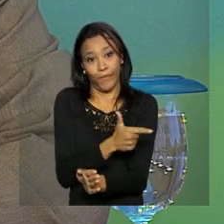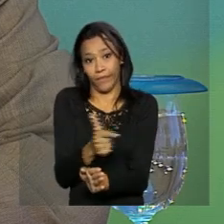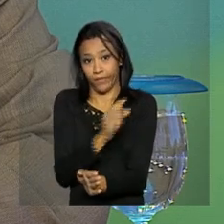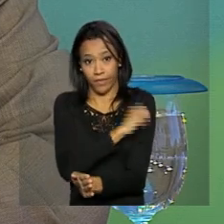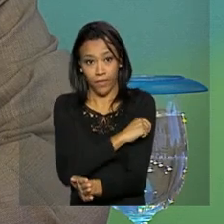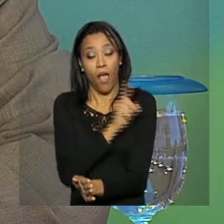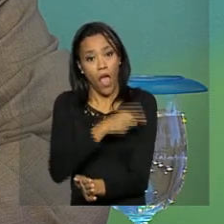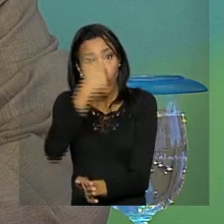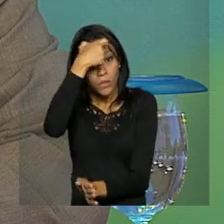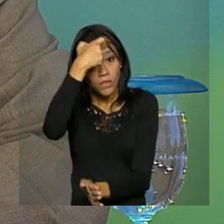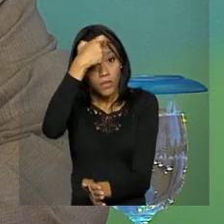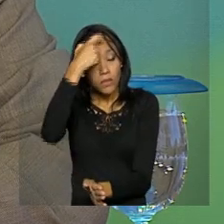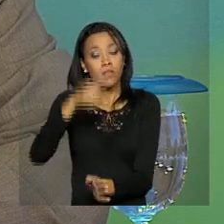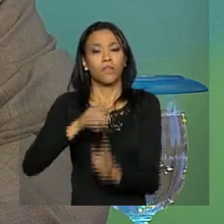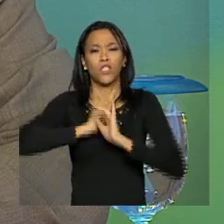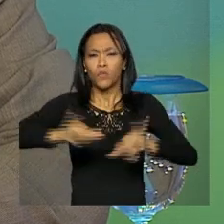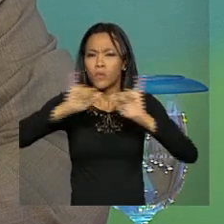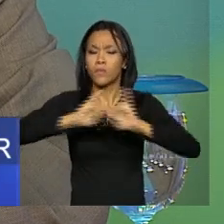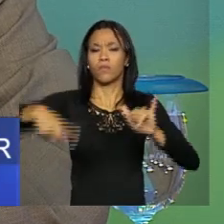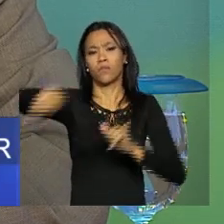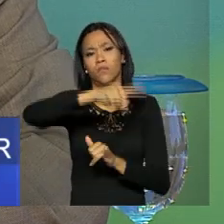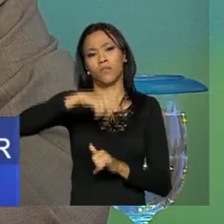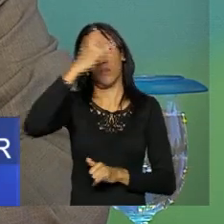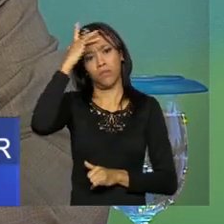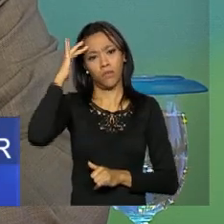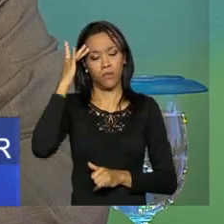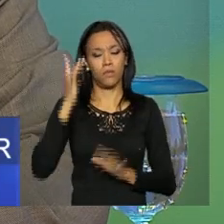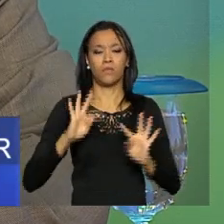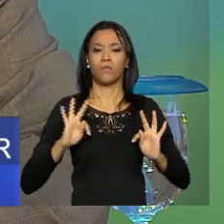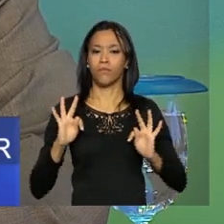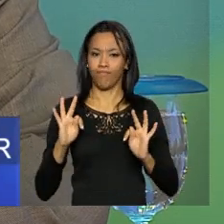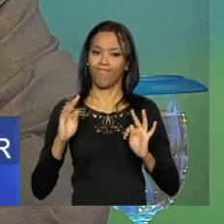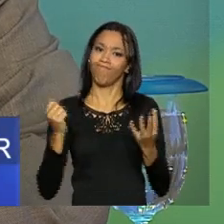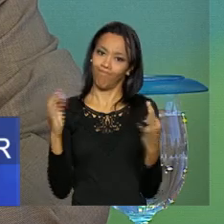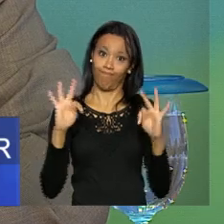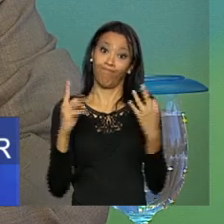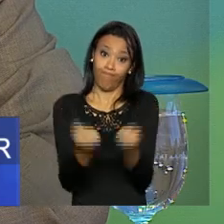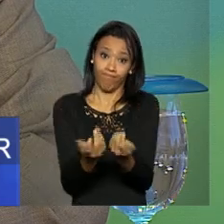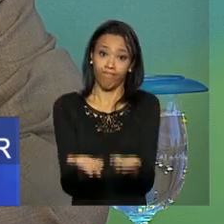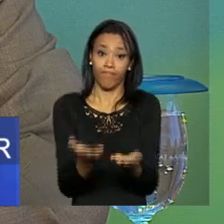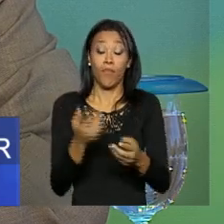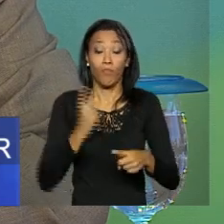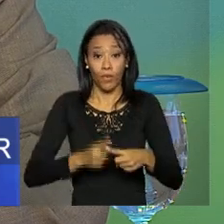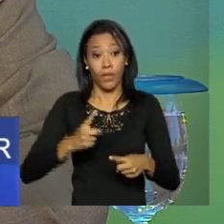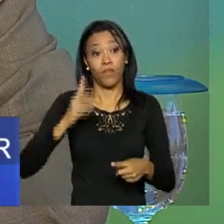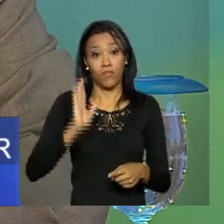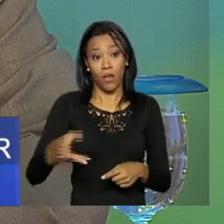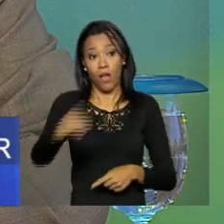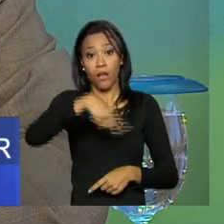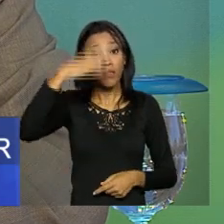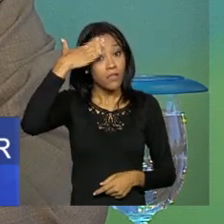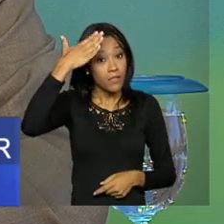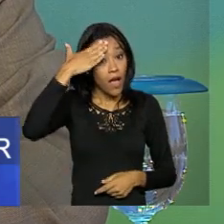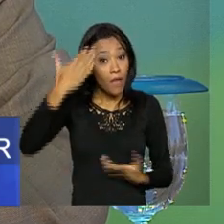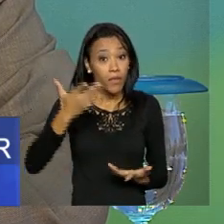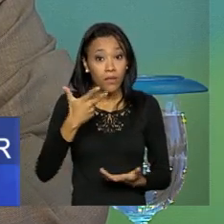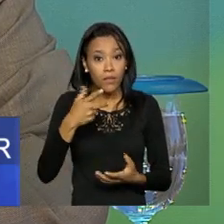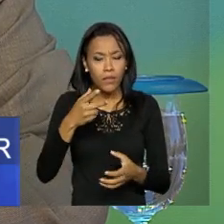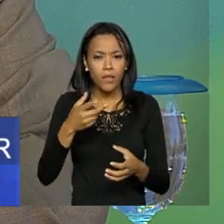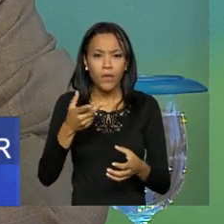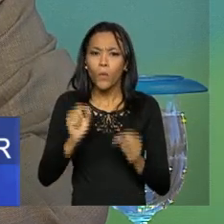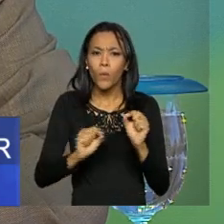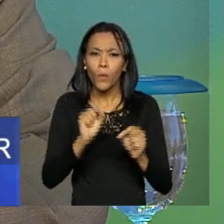consciência e a mobilização cidadã de todo mundo. Porque todos já sabem que o criador do mosquito